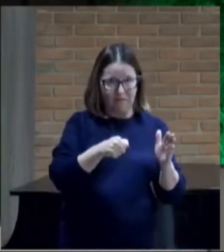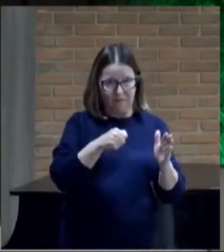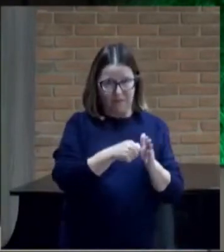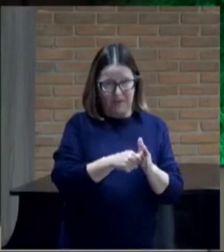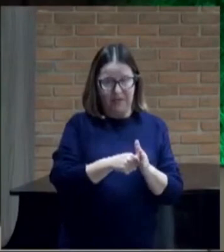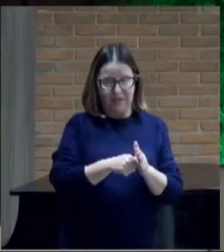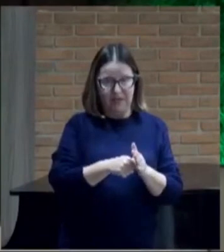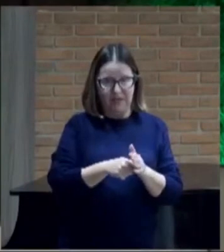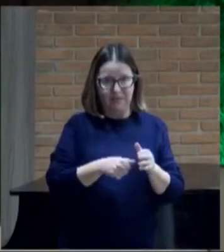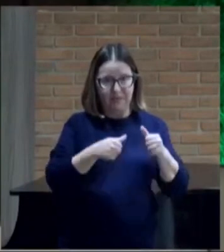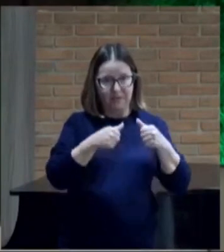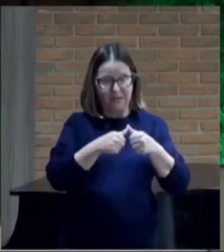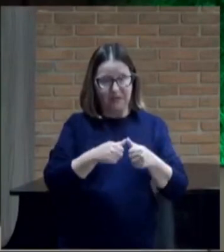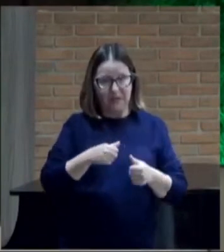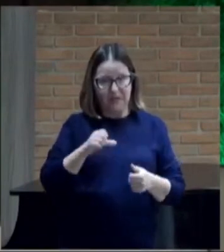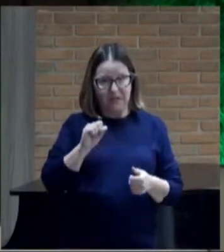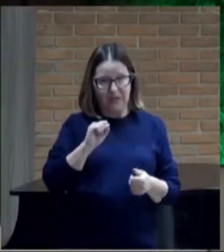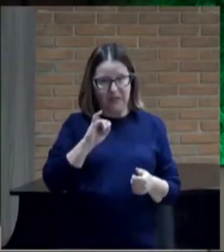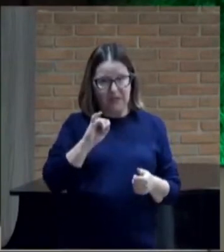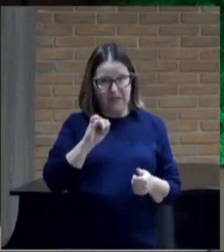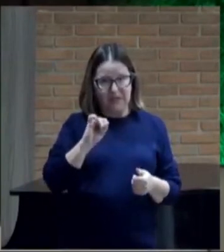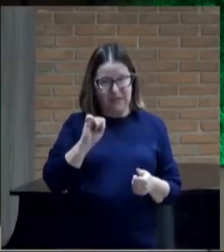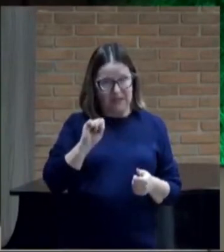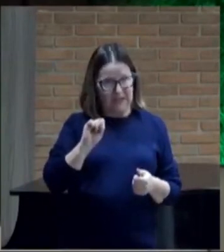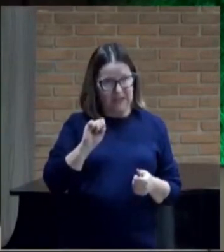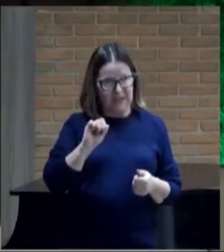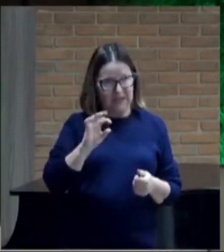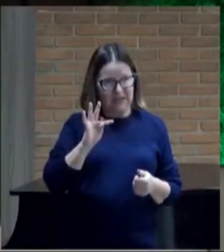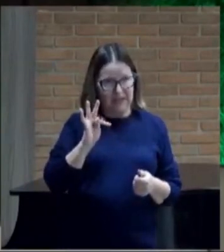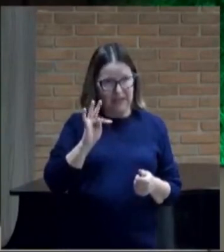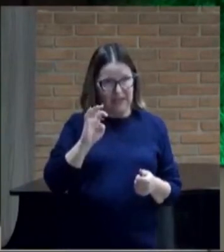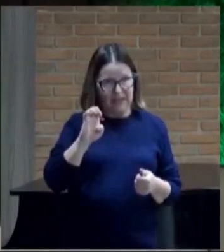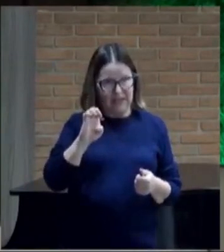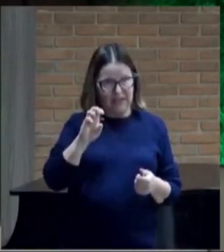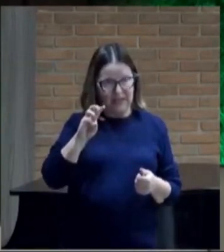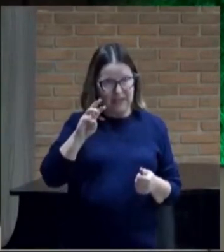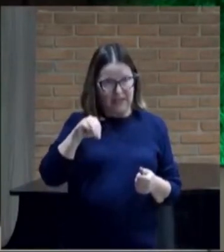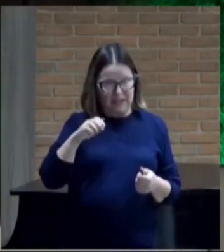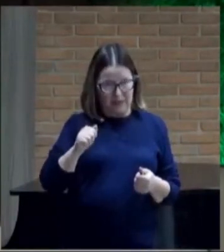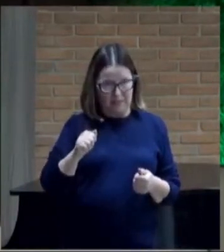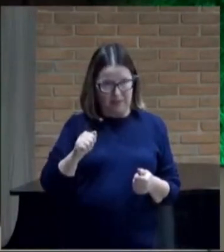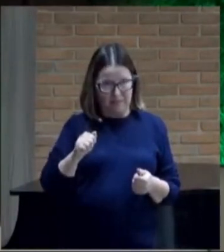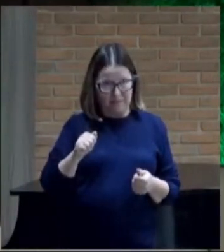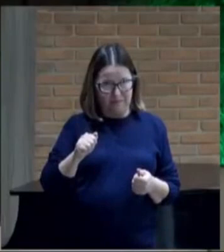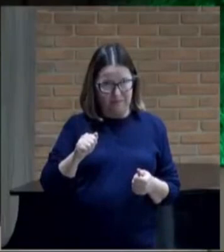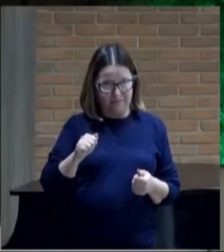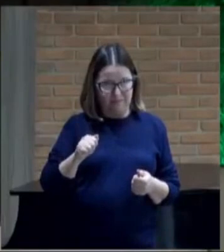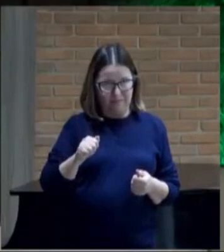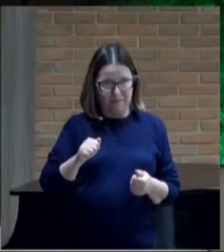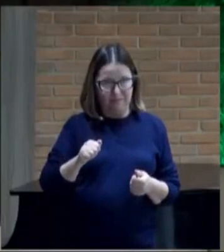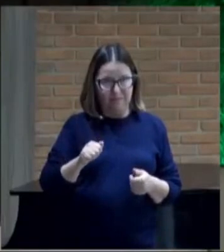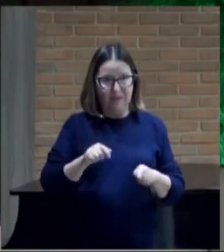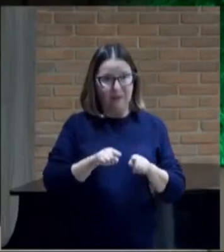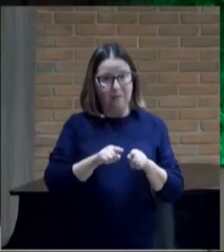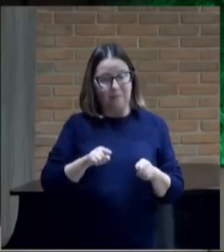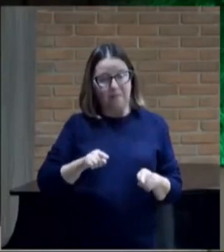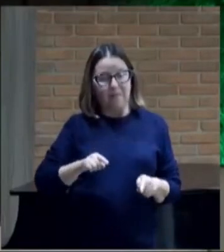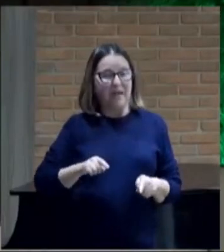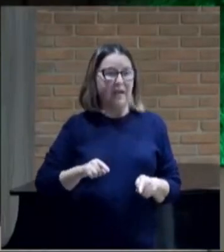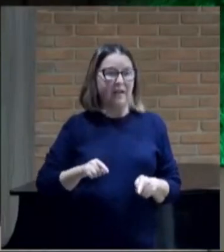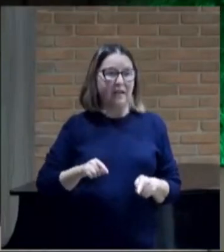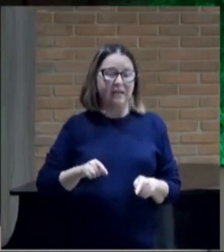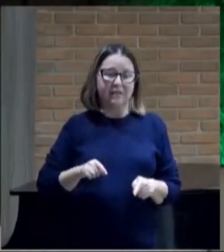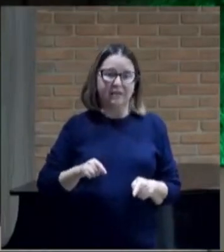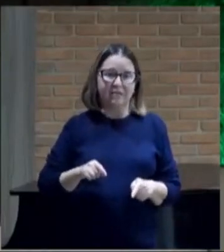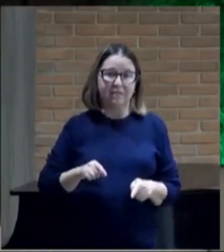este sistema, senão pela verdade. E eu queria agora, pegar um texto, lá do Velho Testamento, para a